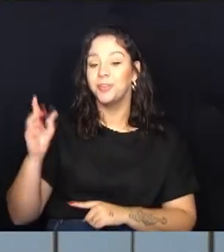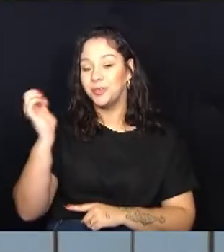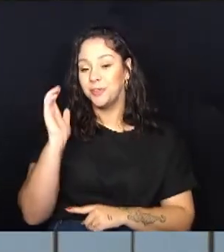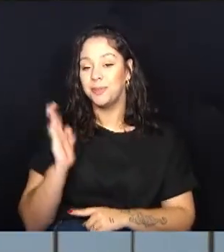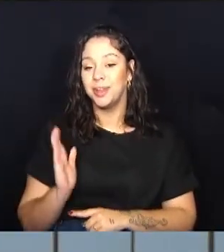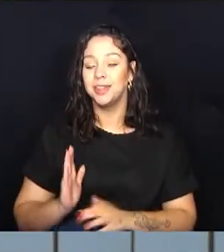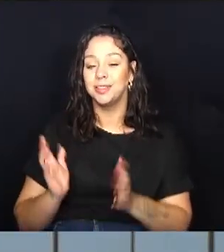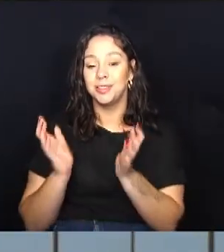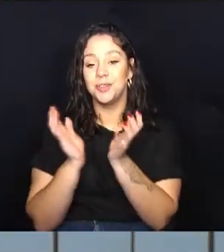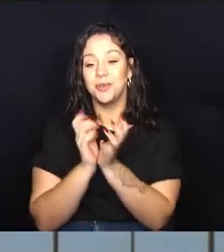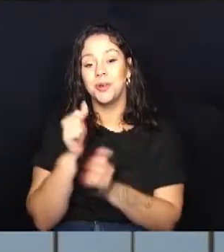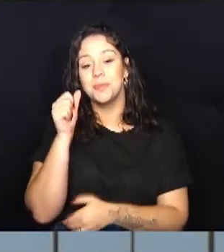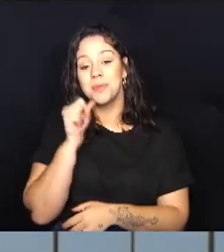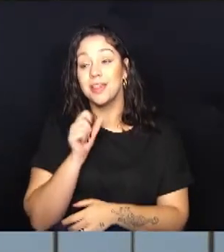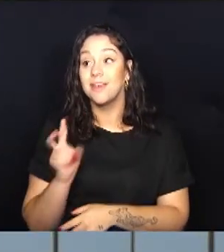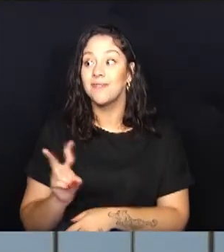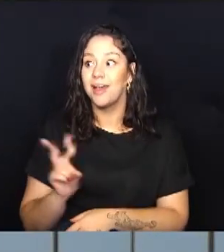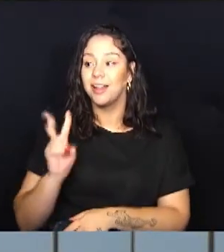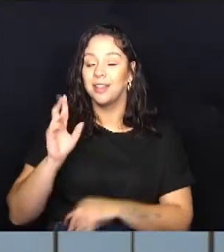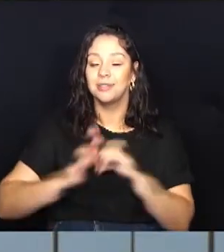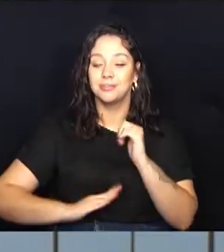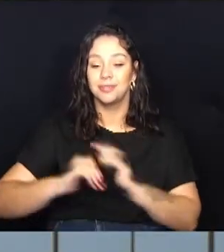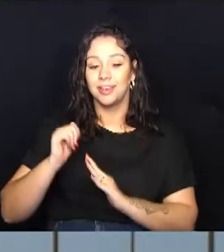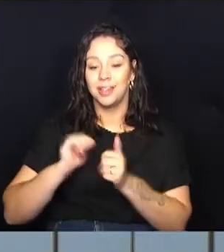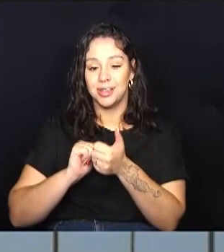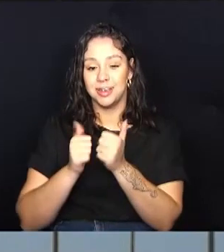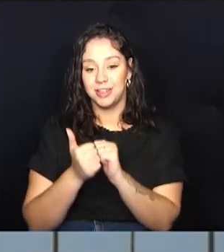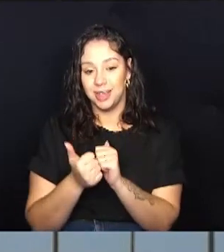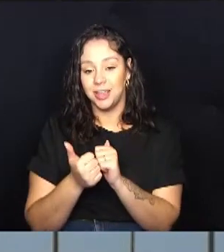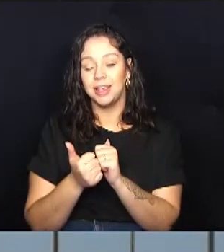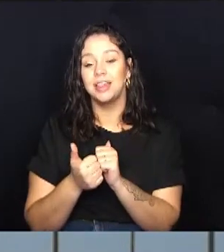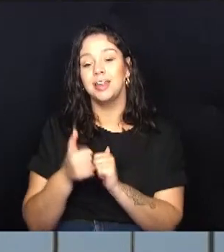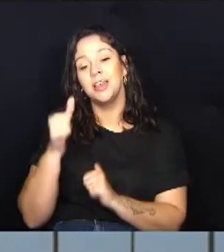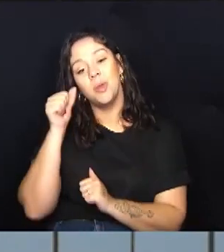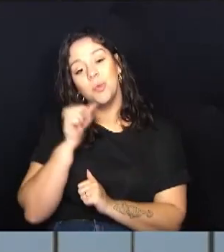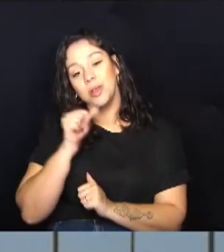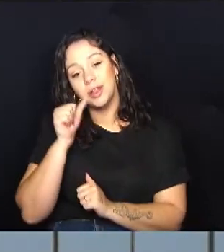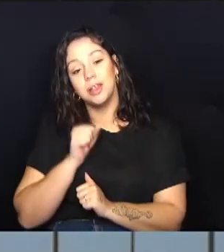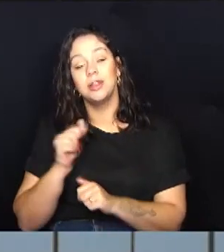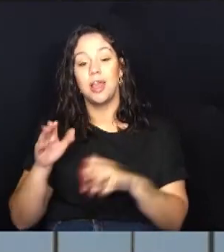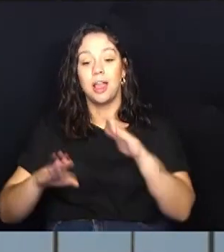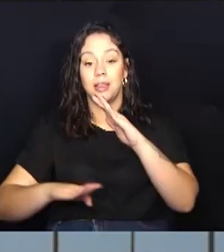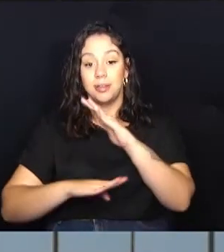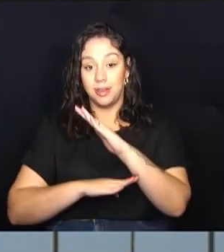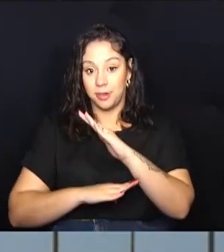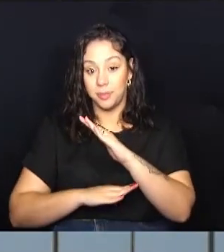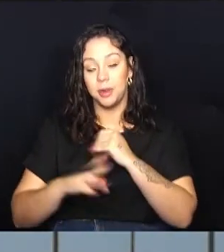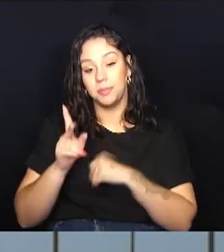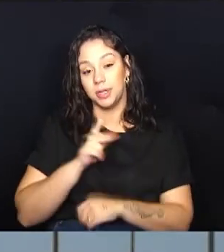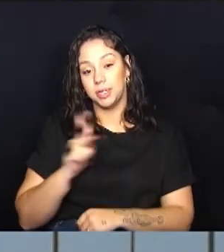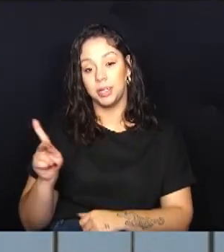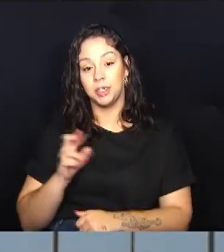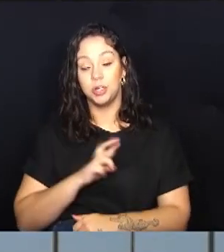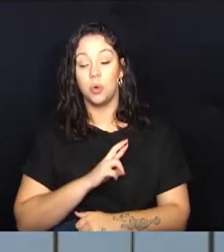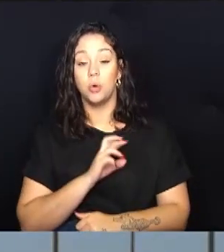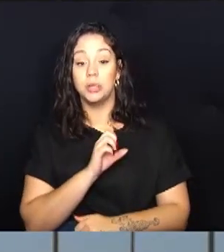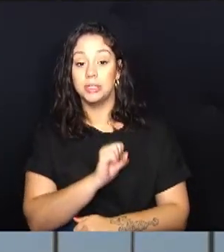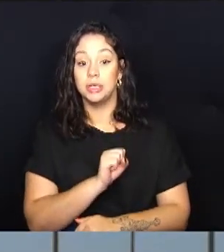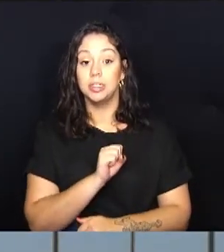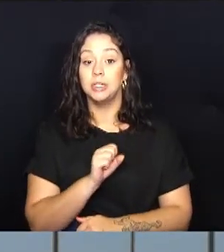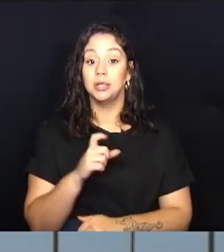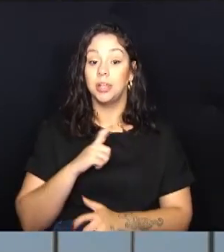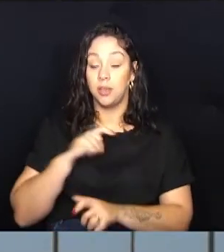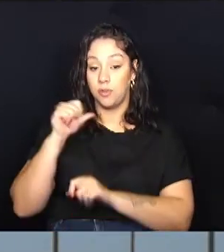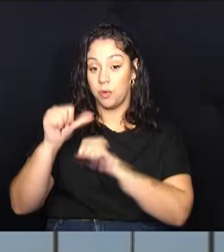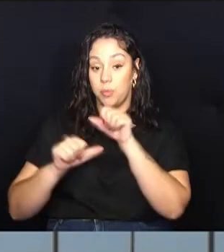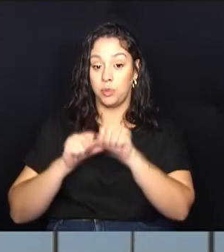valorizar a prática do futebol feminino, a Câmara de Campinas, por meio do seu presidente, o vereador Luiz Rossini, alterou o